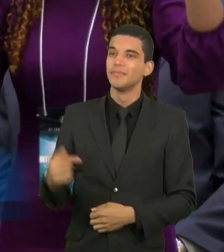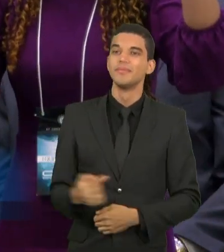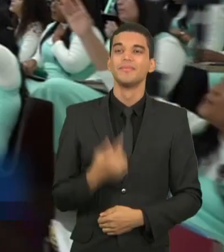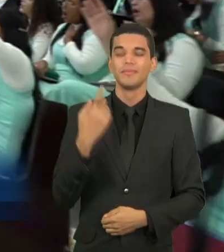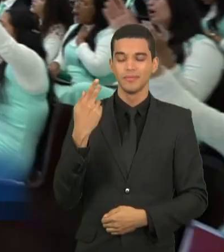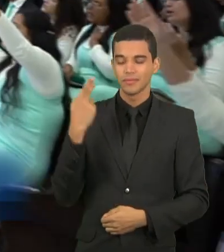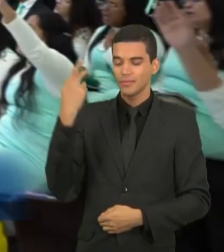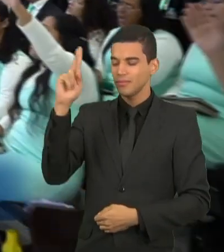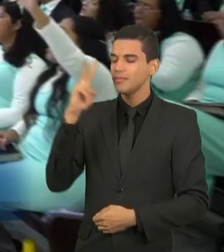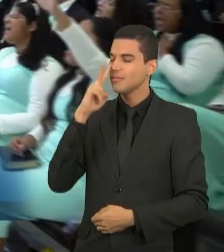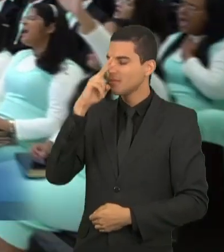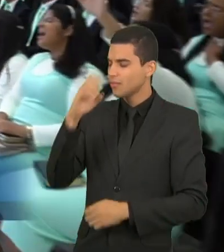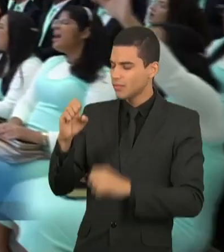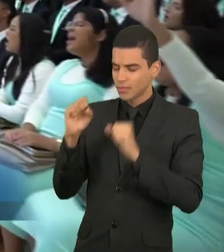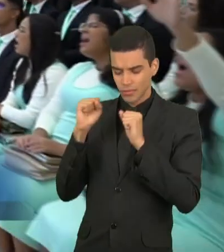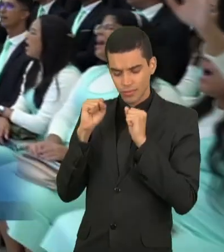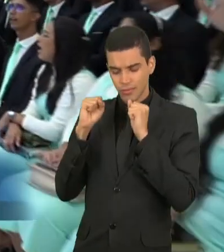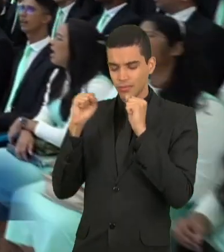o teu poder,